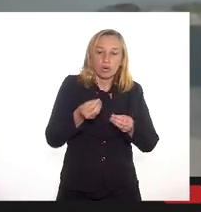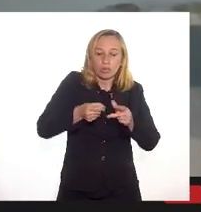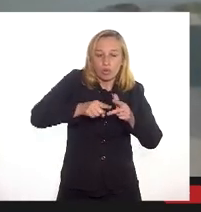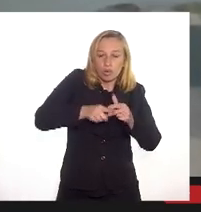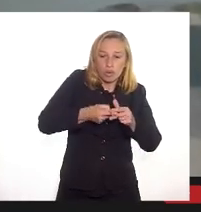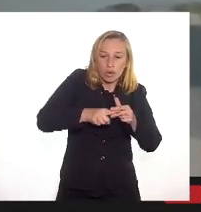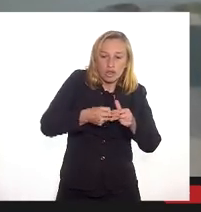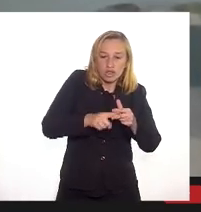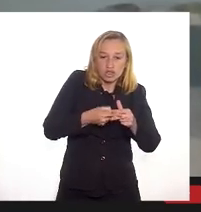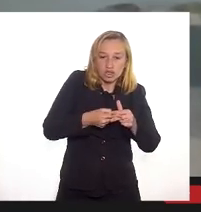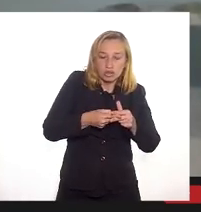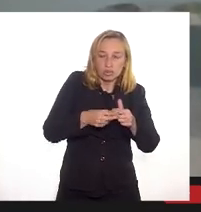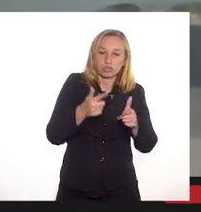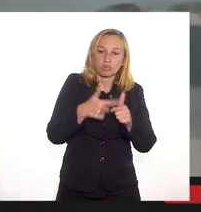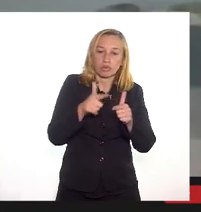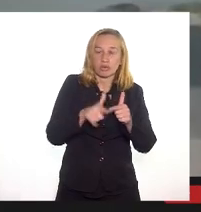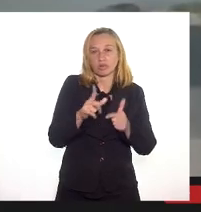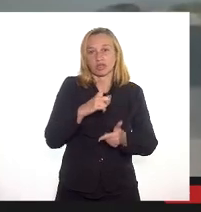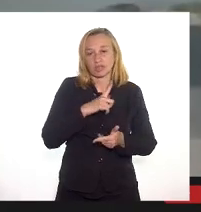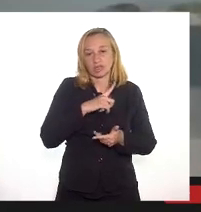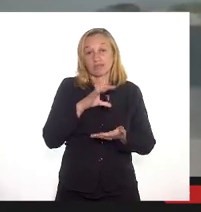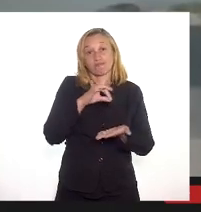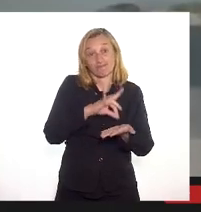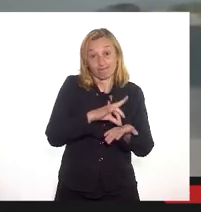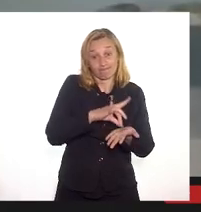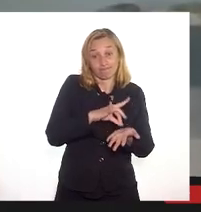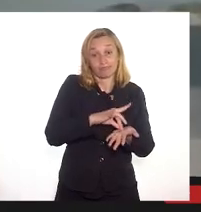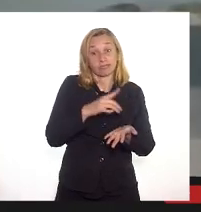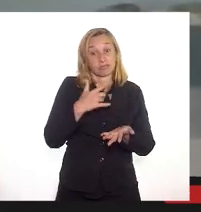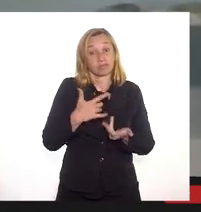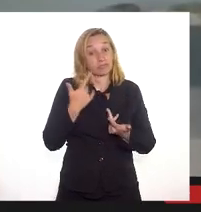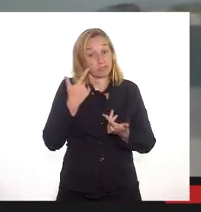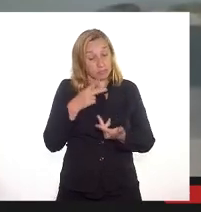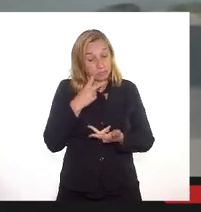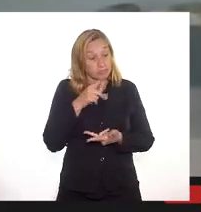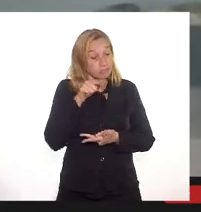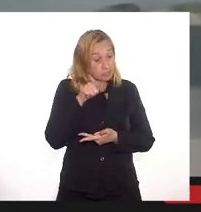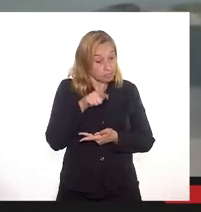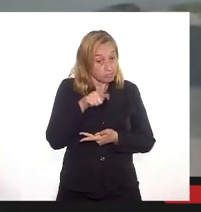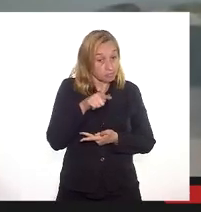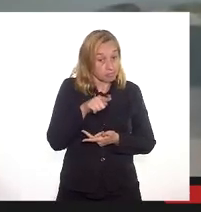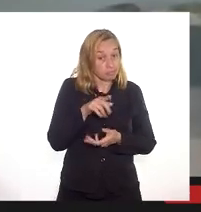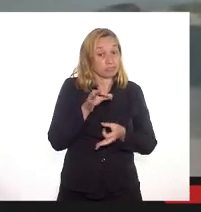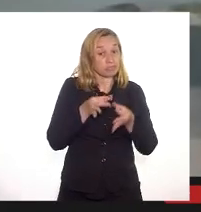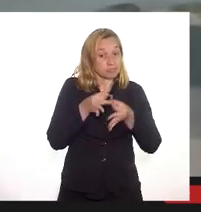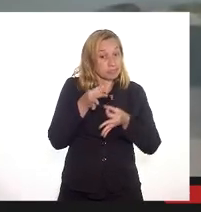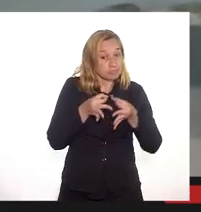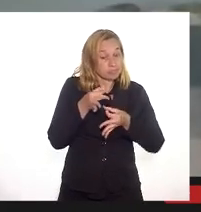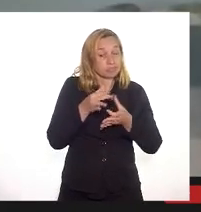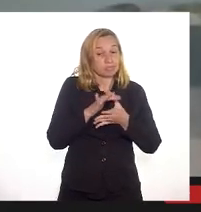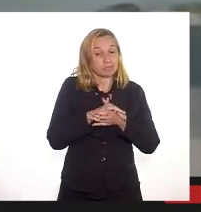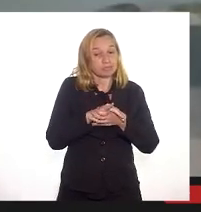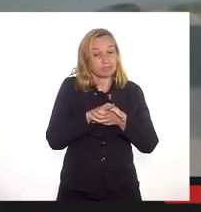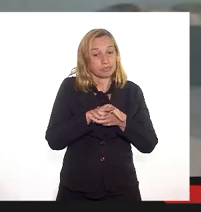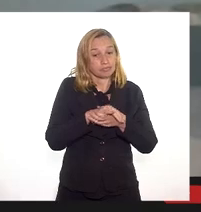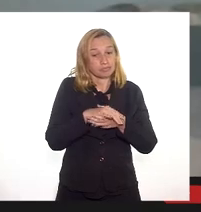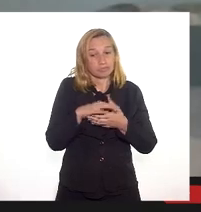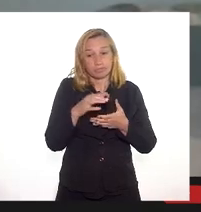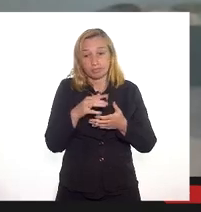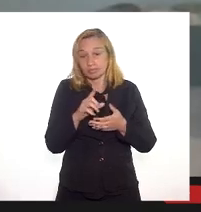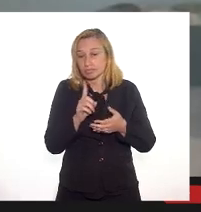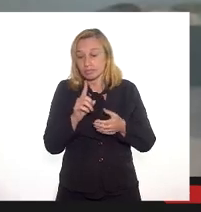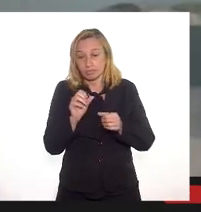esse dano né na realidade pelo que foi colocado ali foi justificado se não fizer